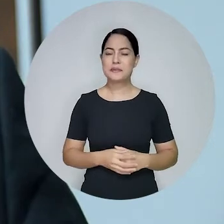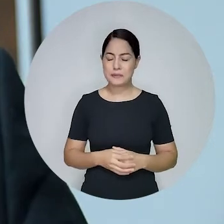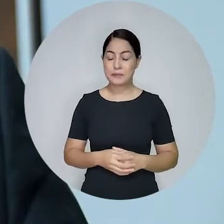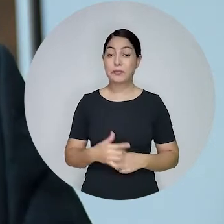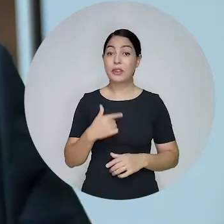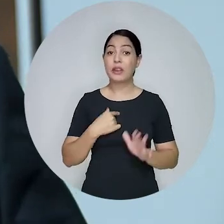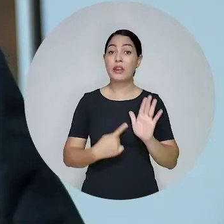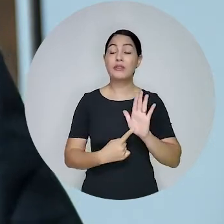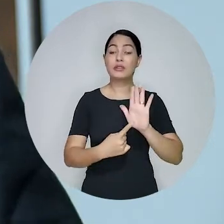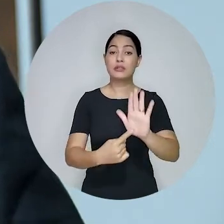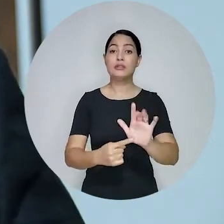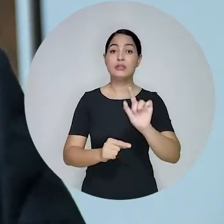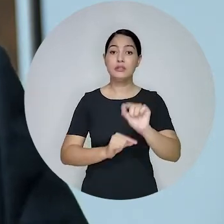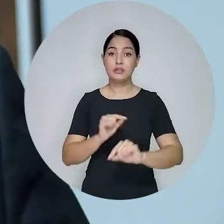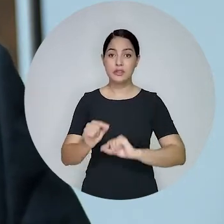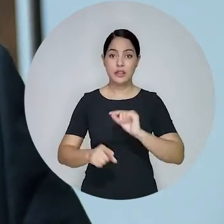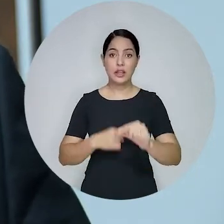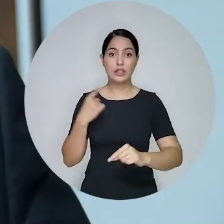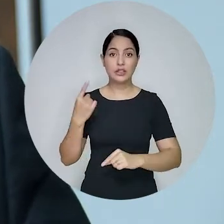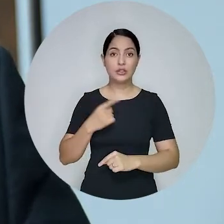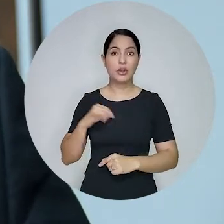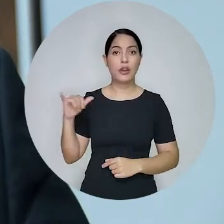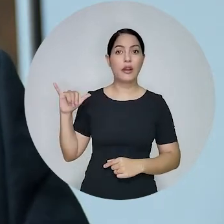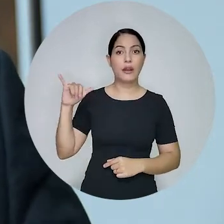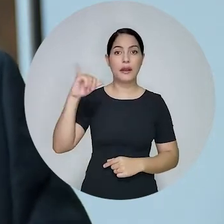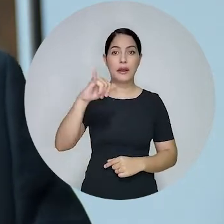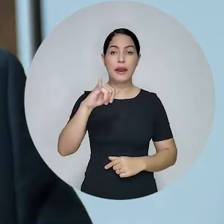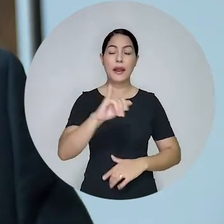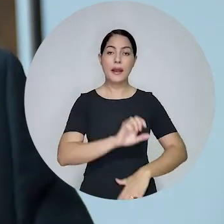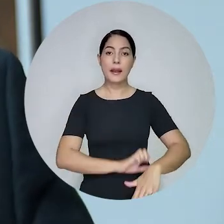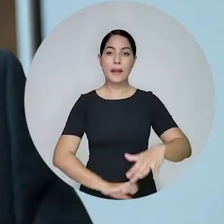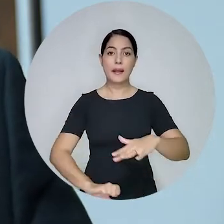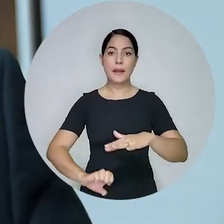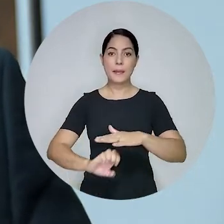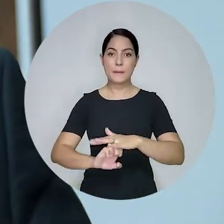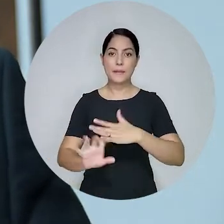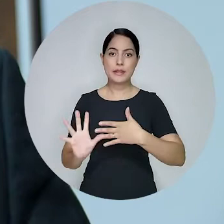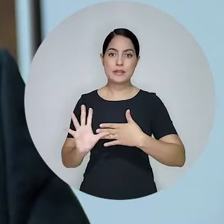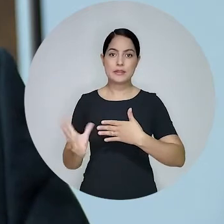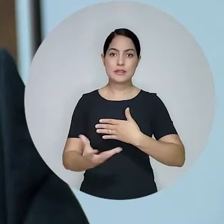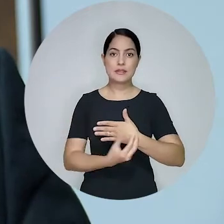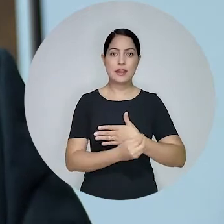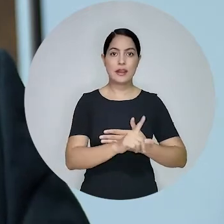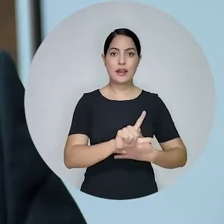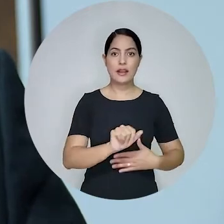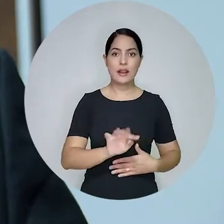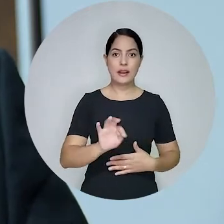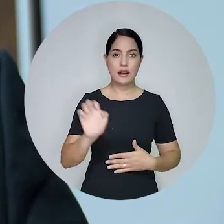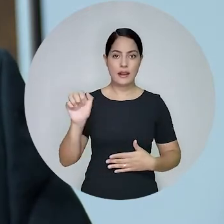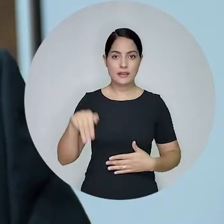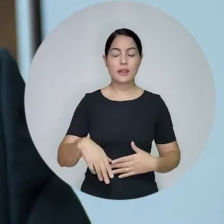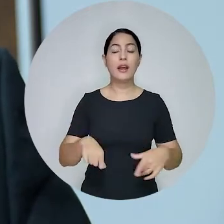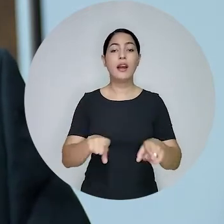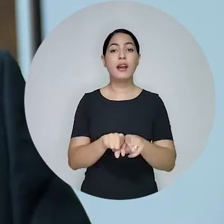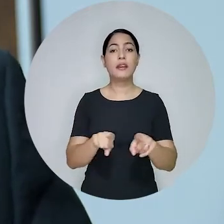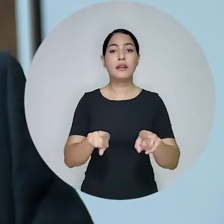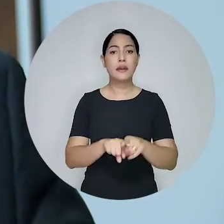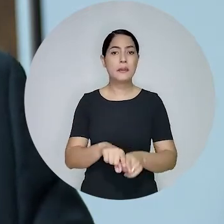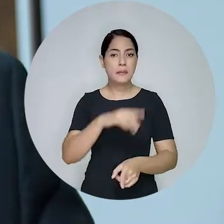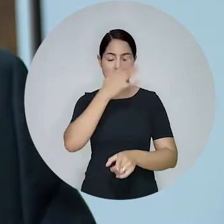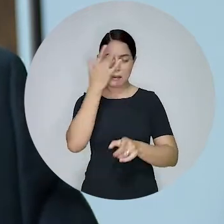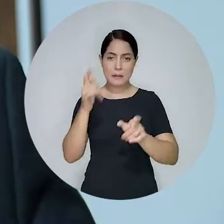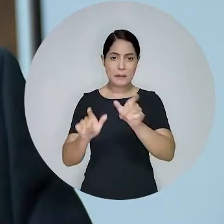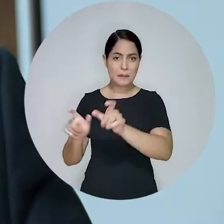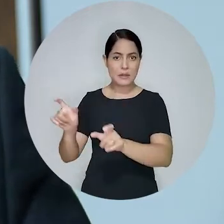de trabalho, e aqui eu destaco o nosso convênio com a companhia aérea Latam, que possibilita que, inclusive,